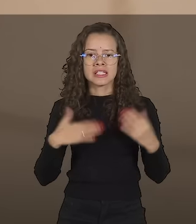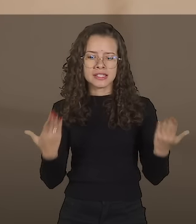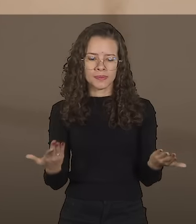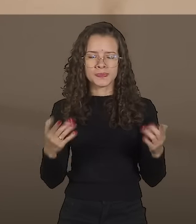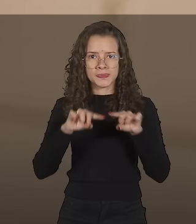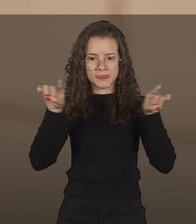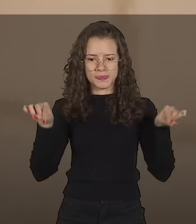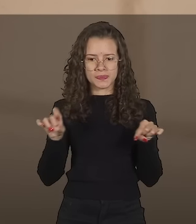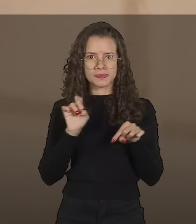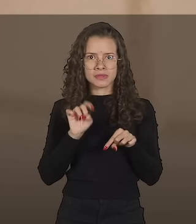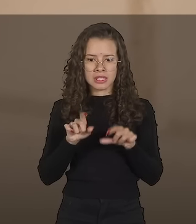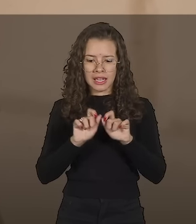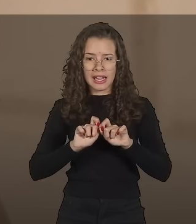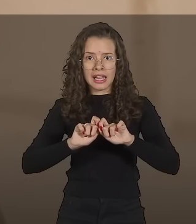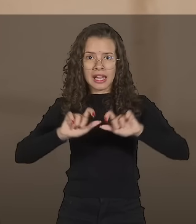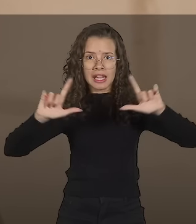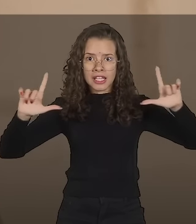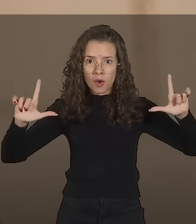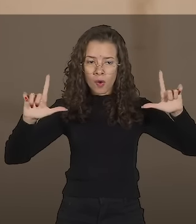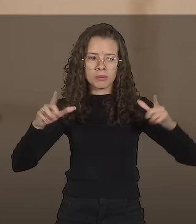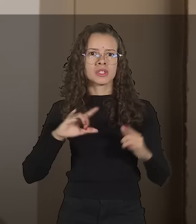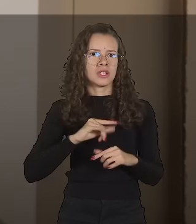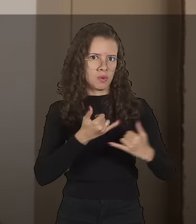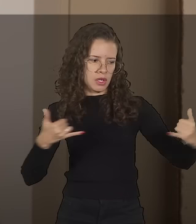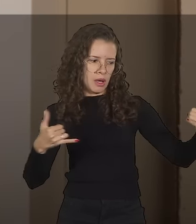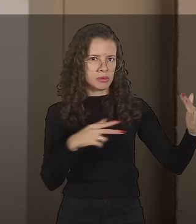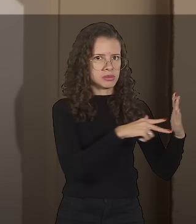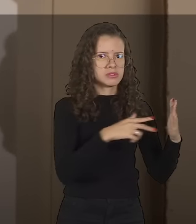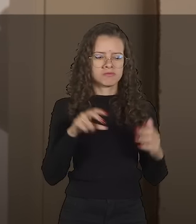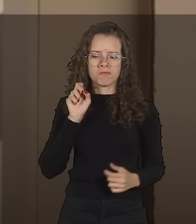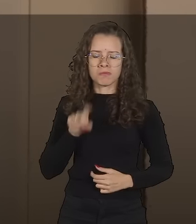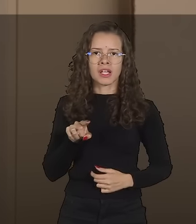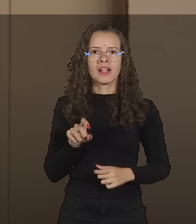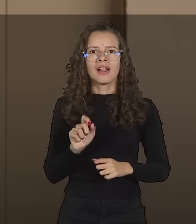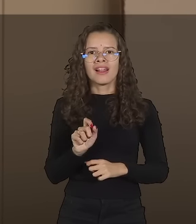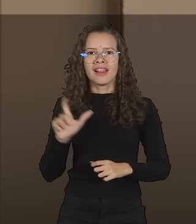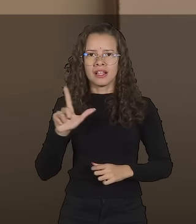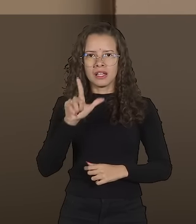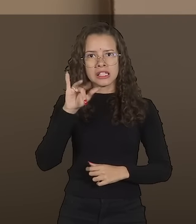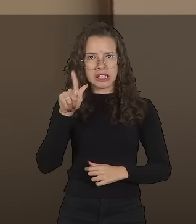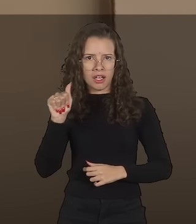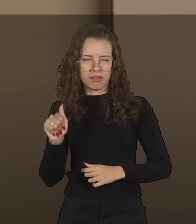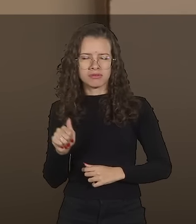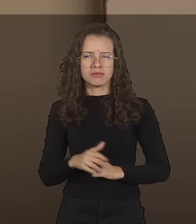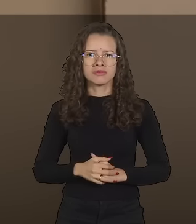Depois de posicionar a urna sobre a mesa e conectar o cabo na tomada de energia, pressione o botão Liga-Desliga.